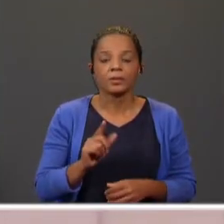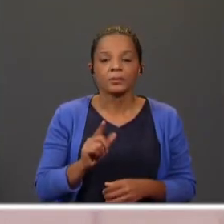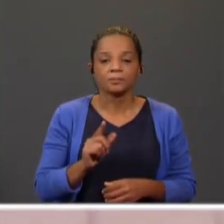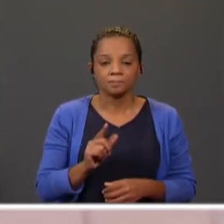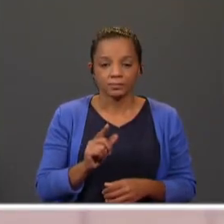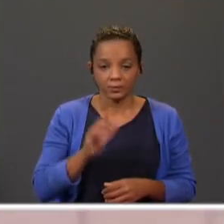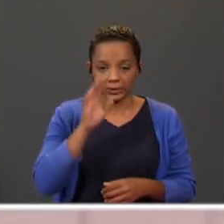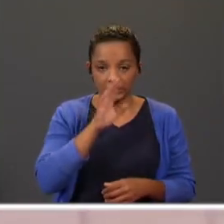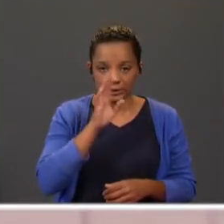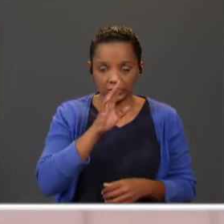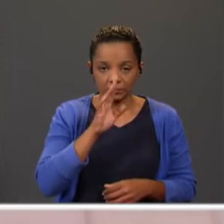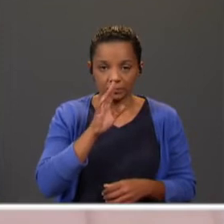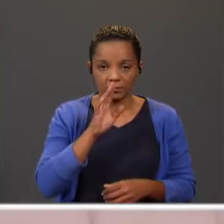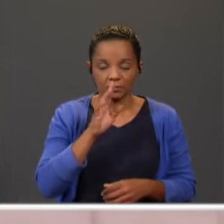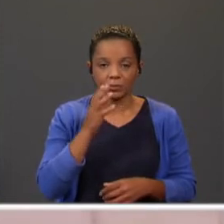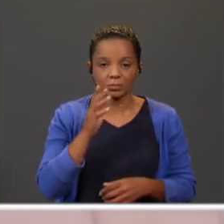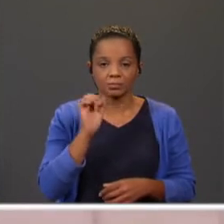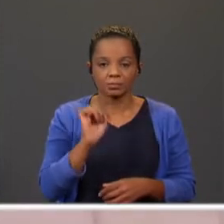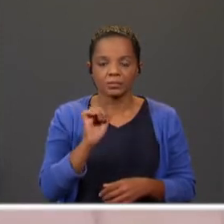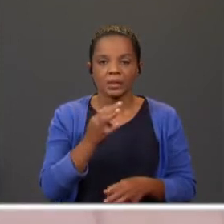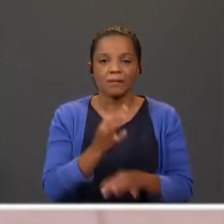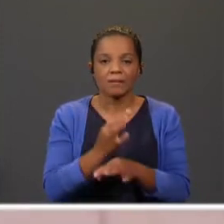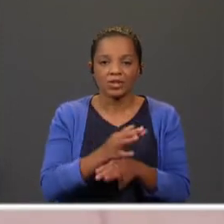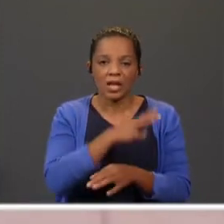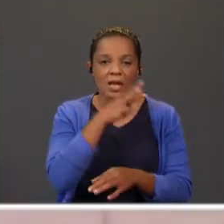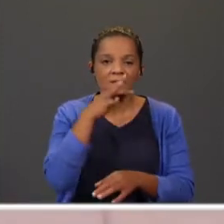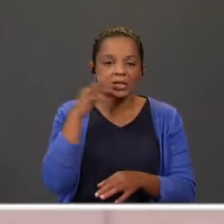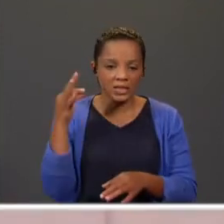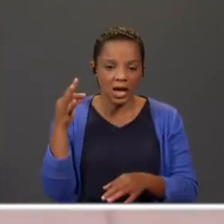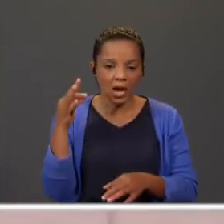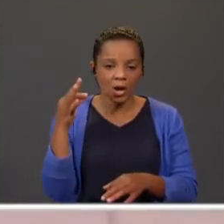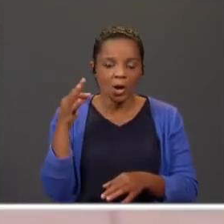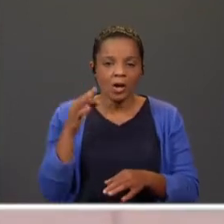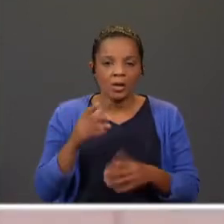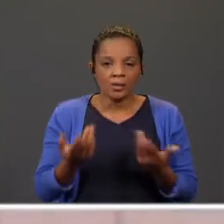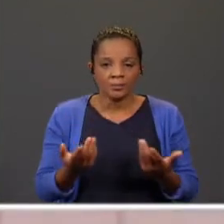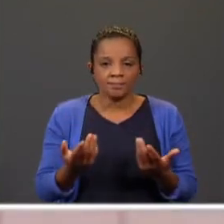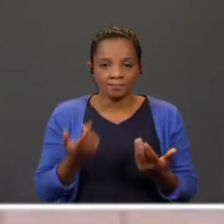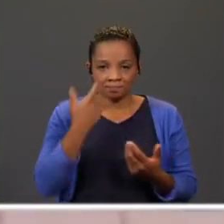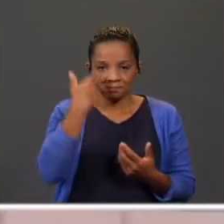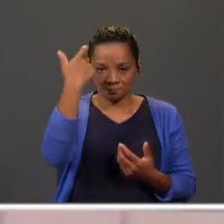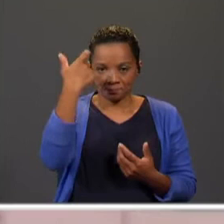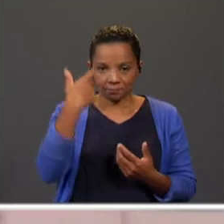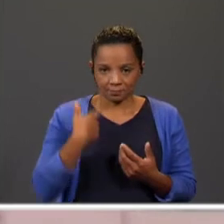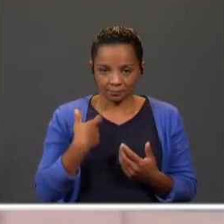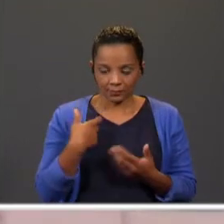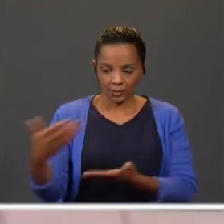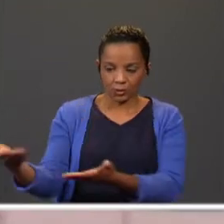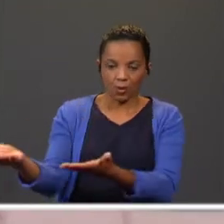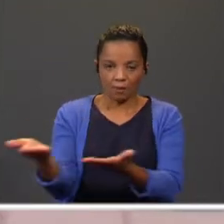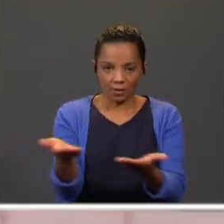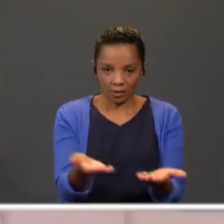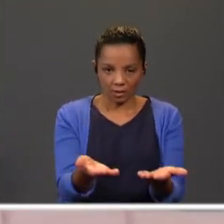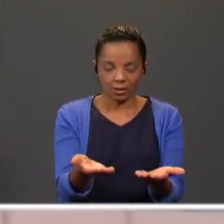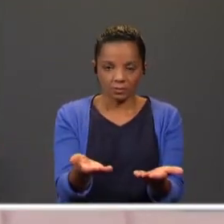quando, no caso do exemplo das festas de aniversário, tínhamos o quê? A pessoa que estava a convidar,